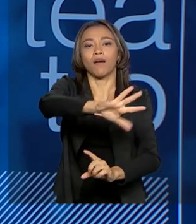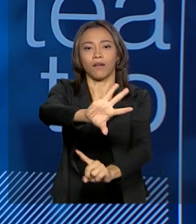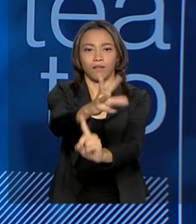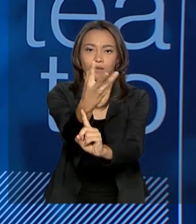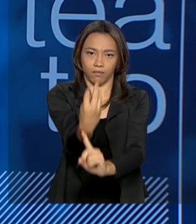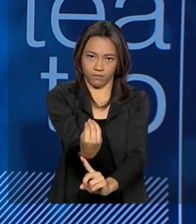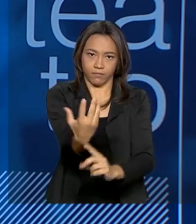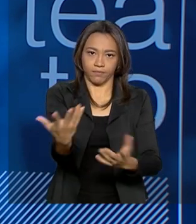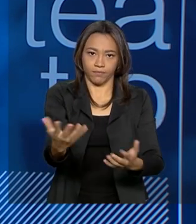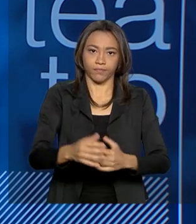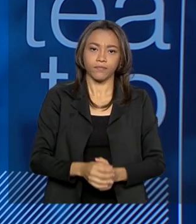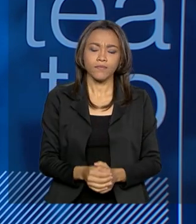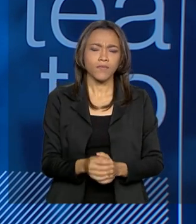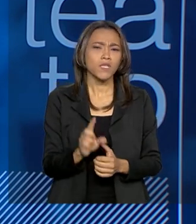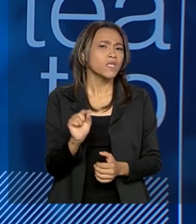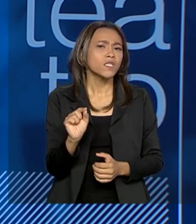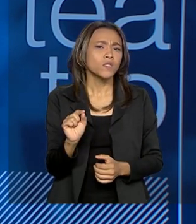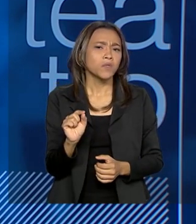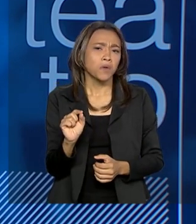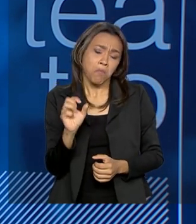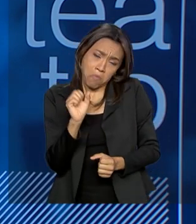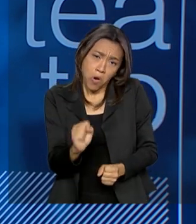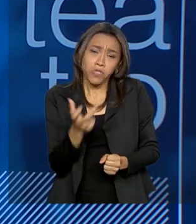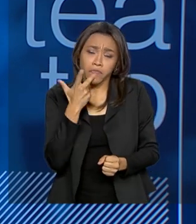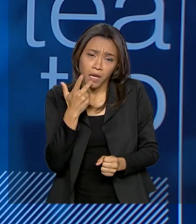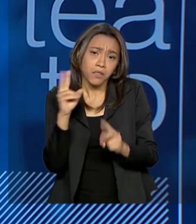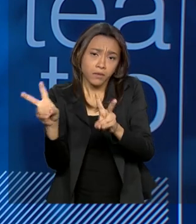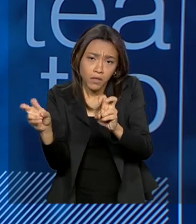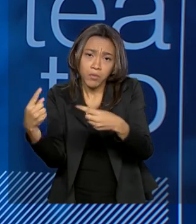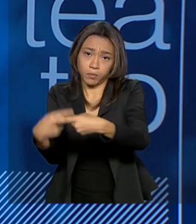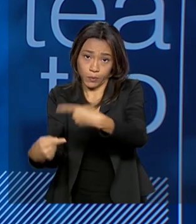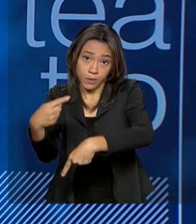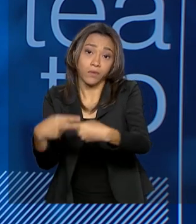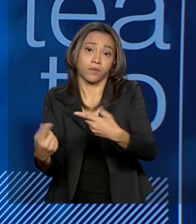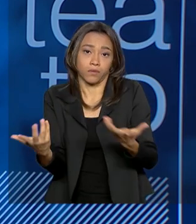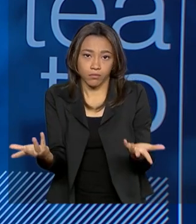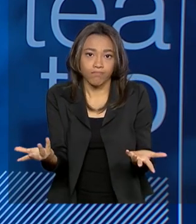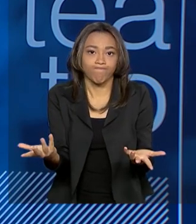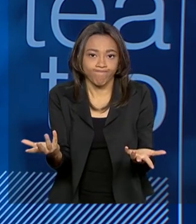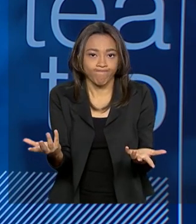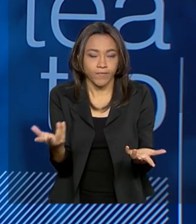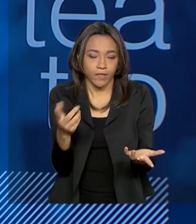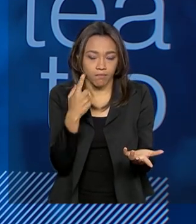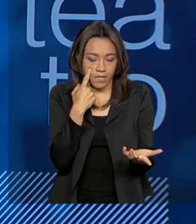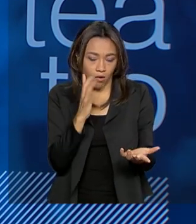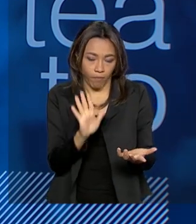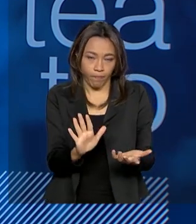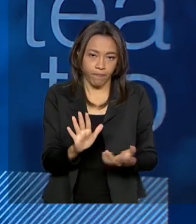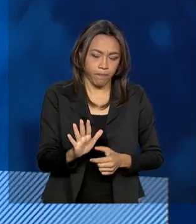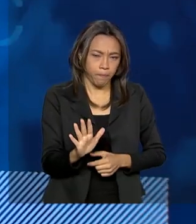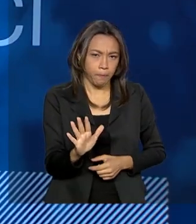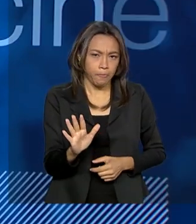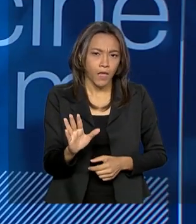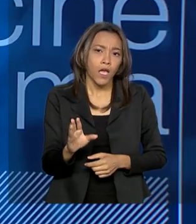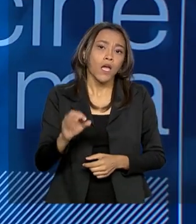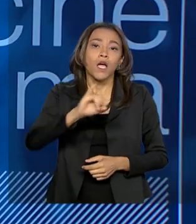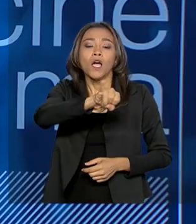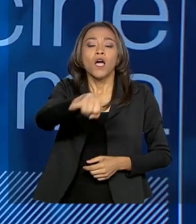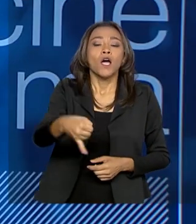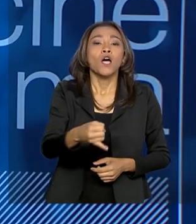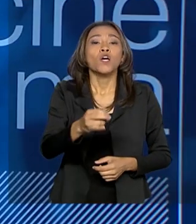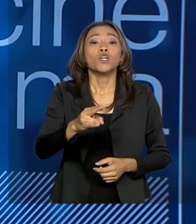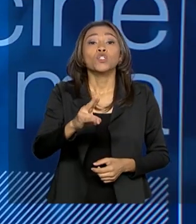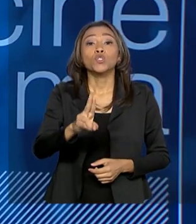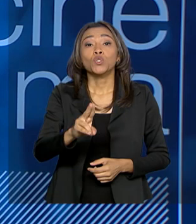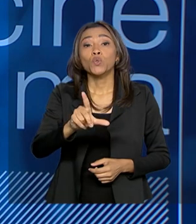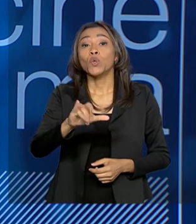o que não quer dizer que não se possa abordar temas políticos, mas veja bem, Júlio César, de William